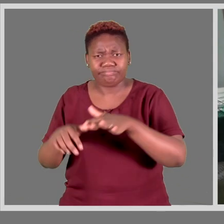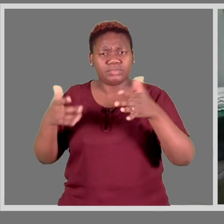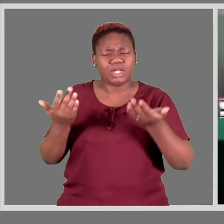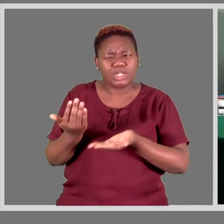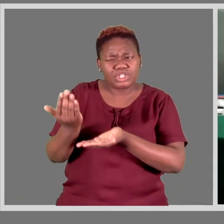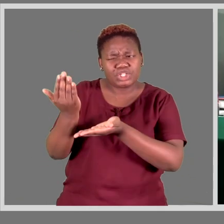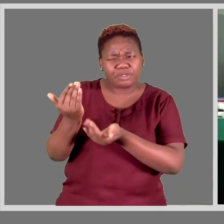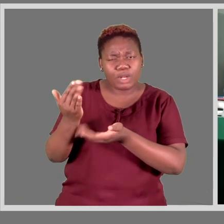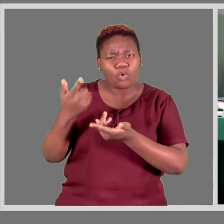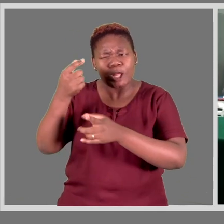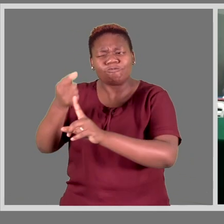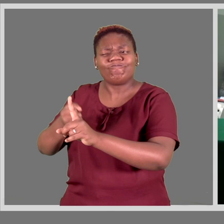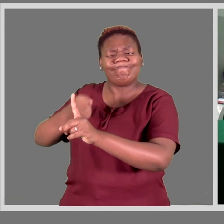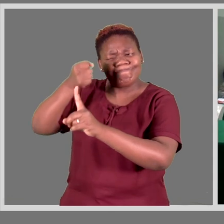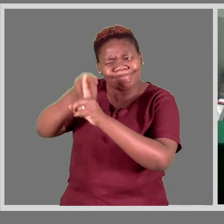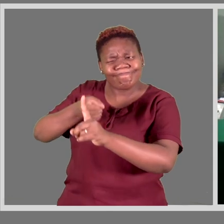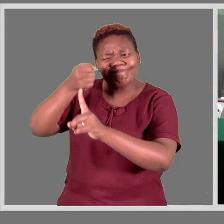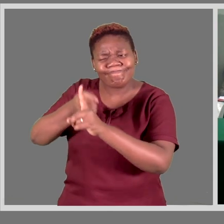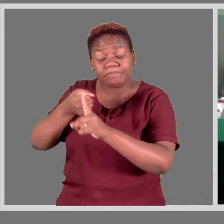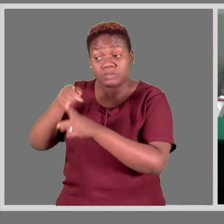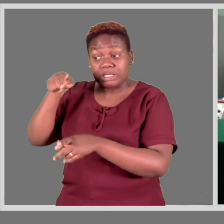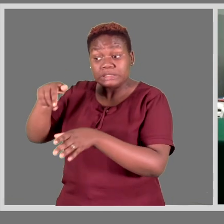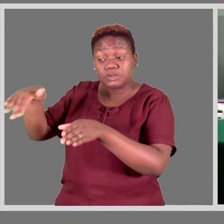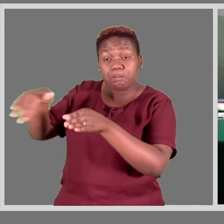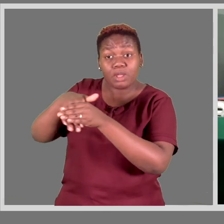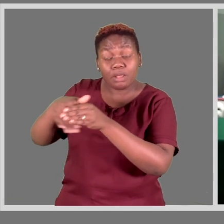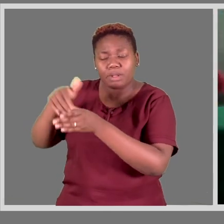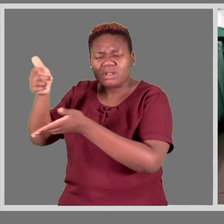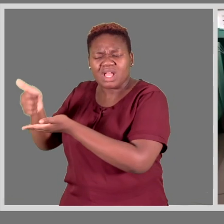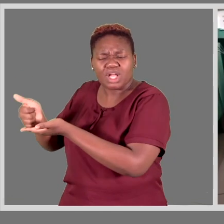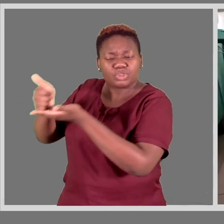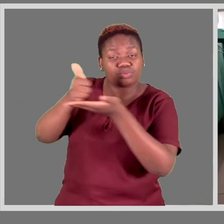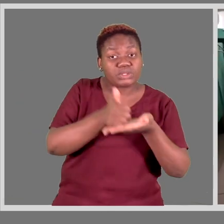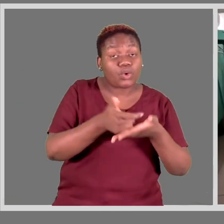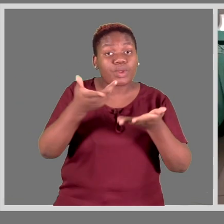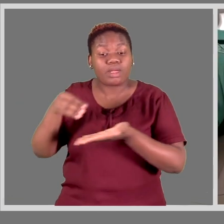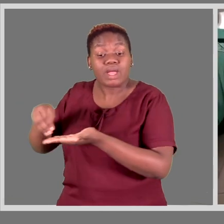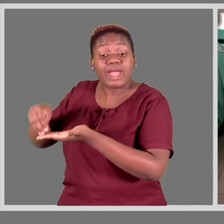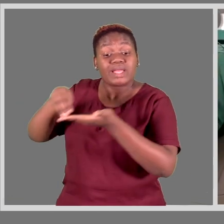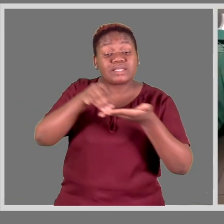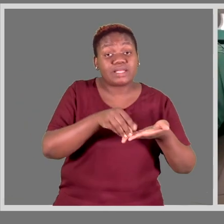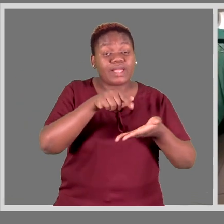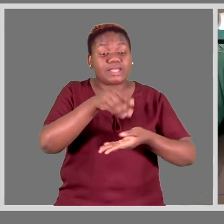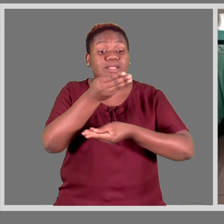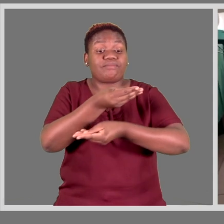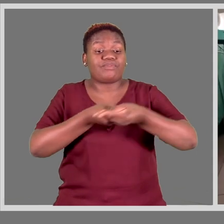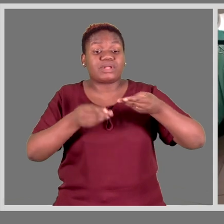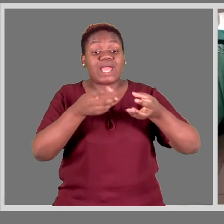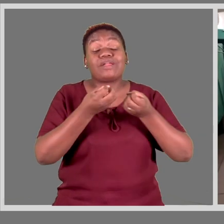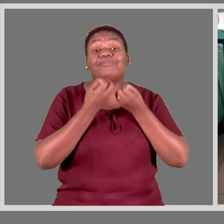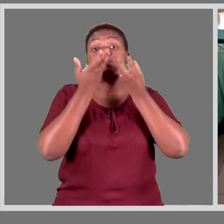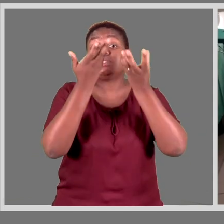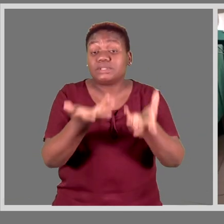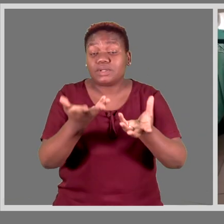Espera-se que os presentes partilhem a informação com os demais membros e ajudem a combater a discriminação da pessoa com deficiência.